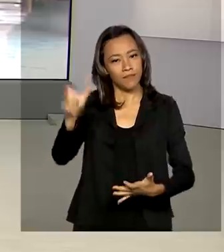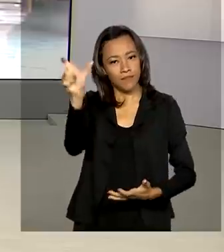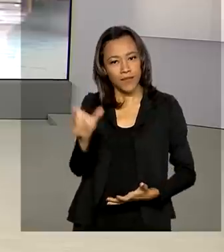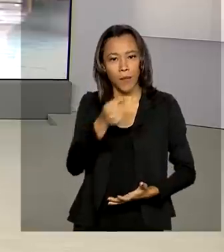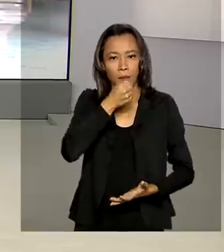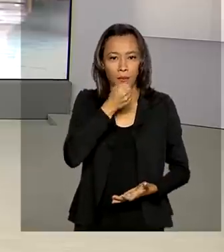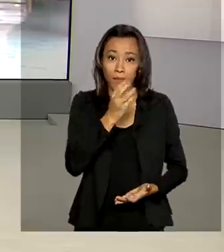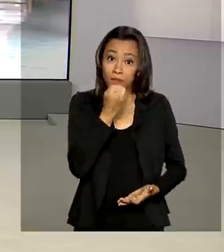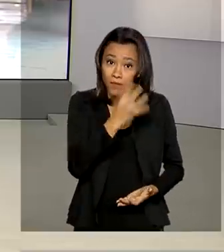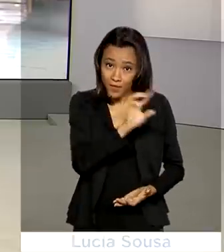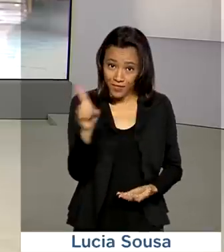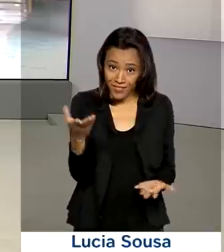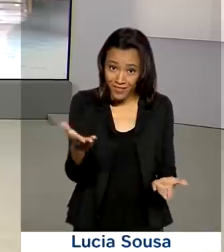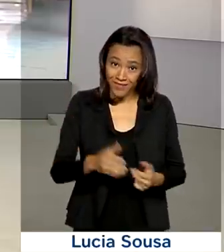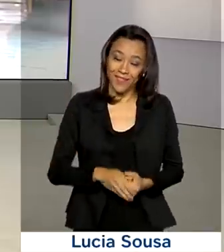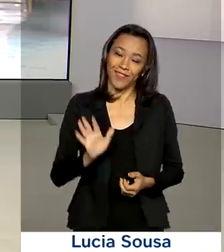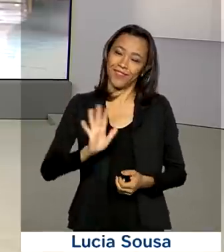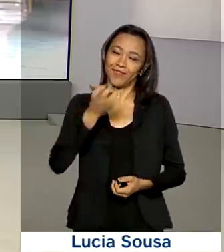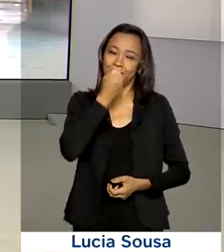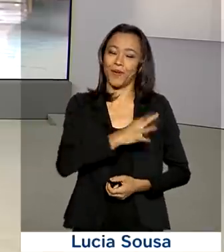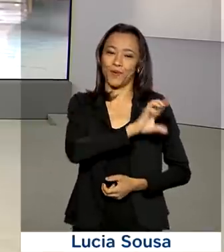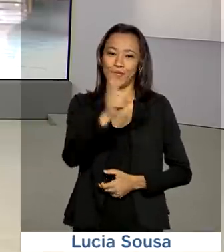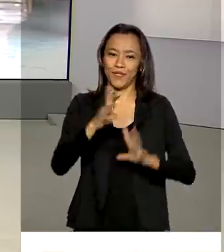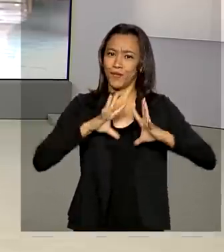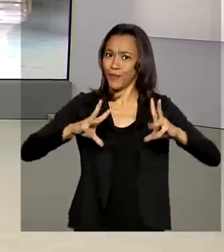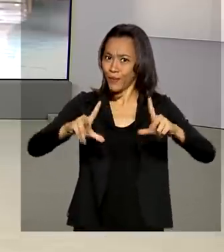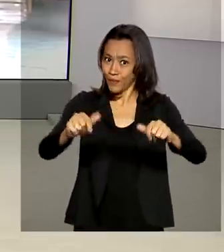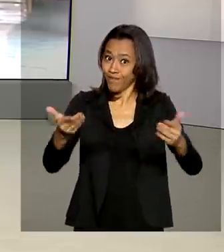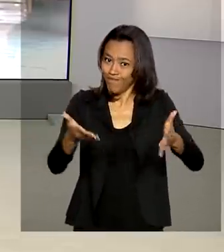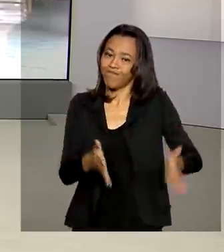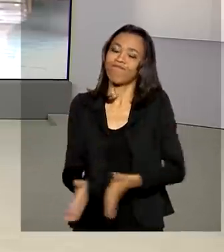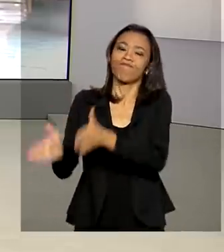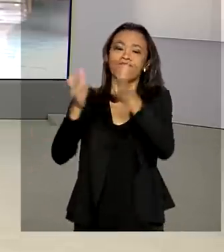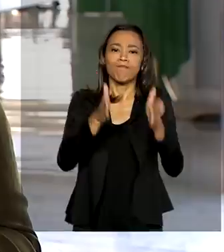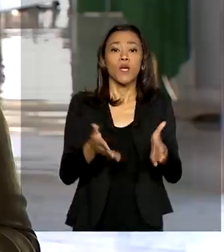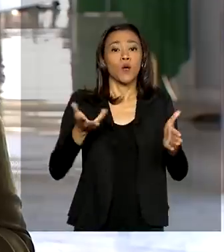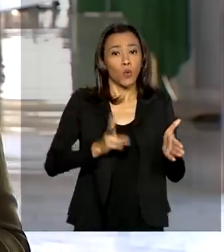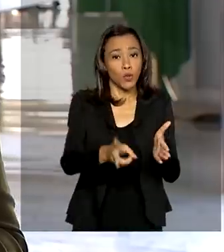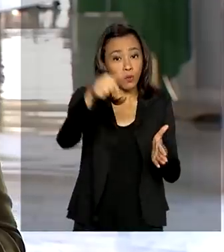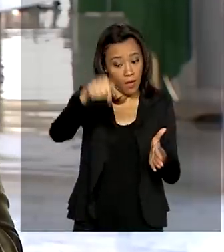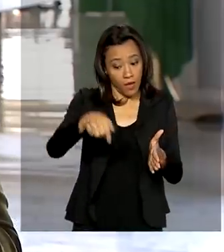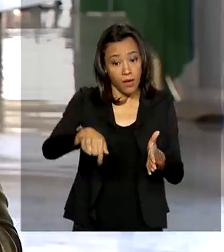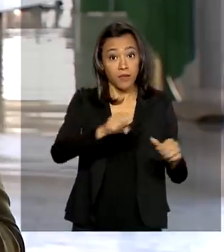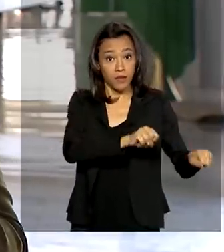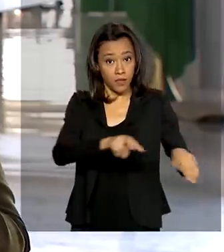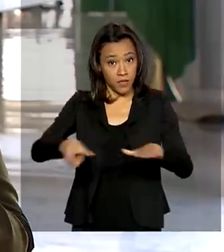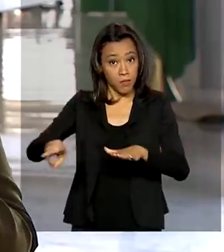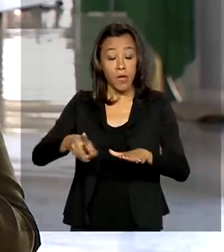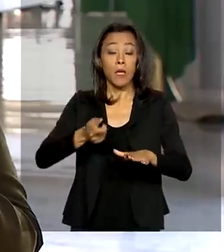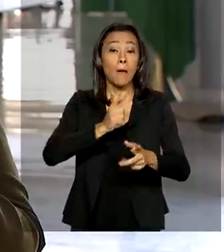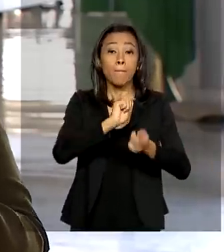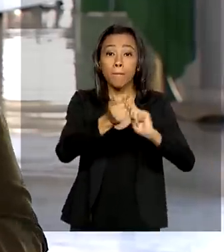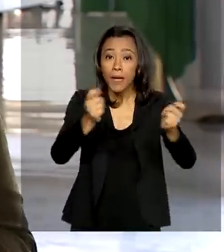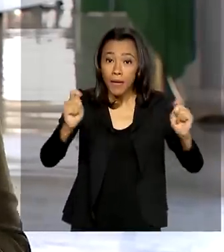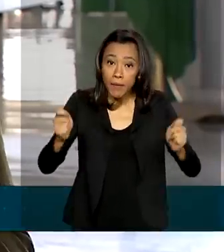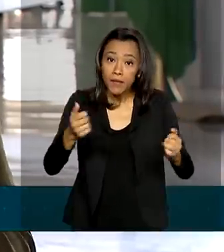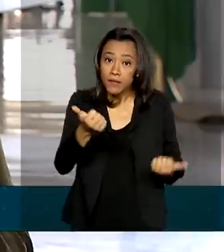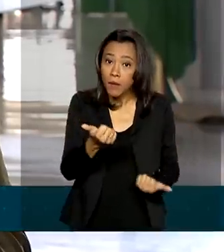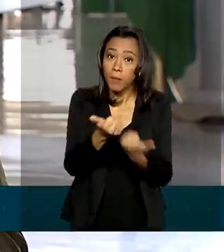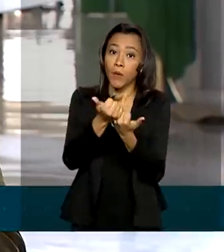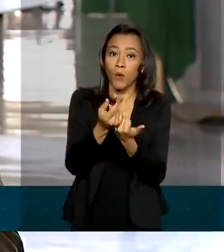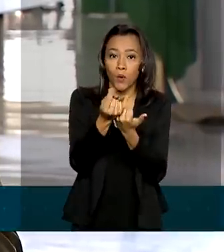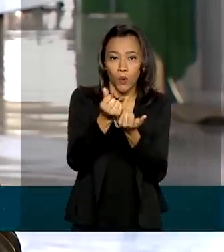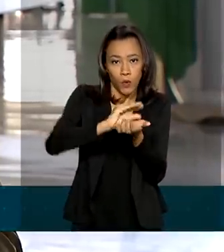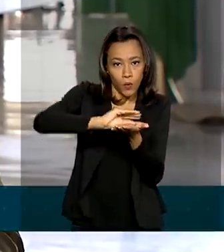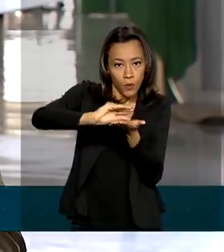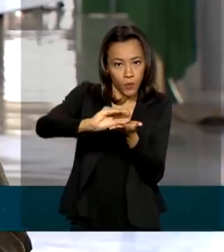Márcia, bom dia. Oi, bom dia Renata, bom dia a todos. Olha, continua nessa semana o pagamento desse auxílio emergencial. Amanhã